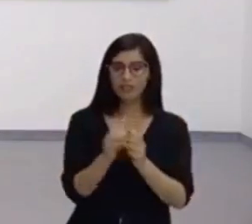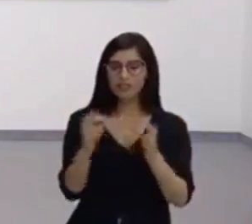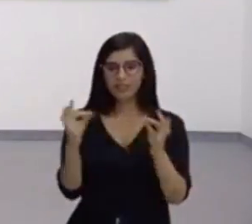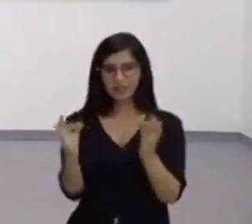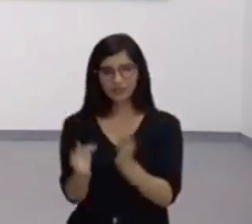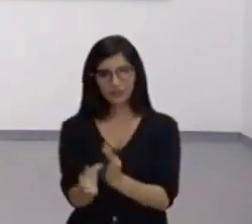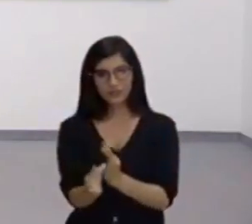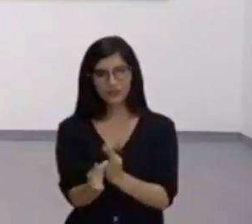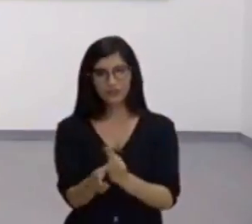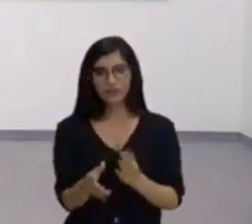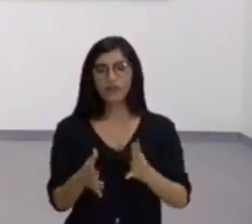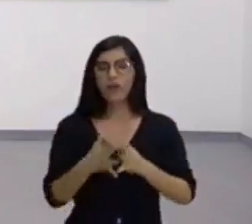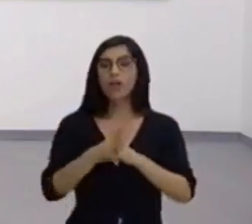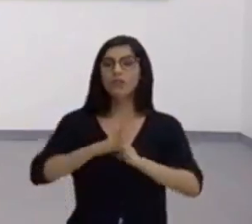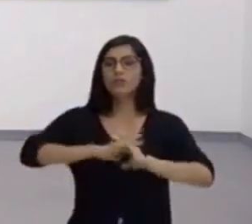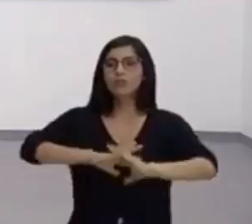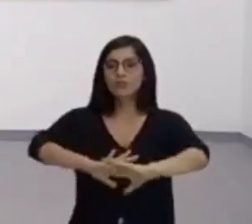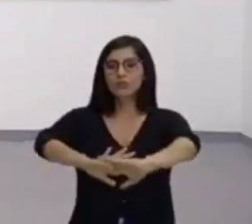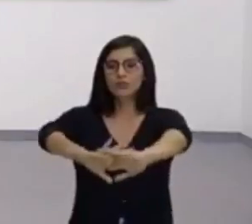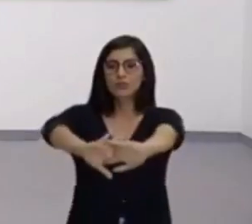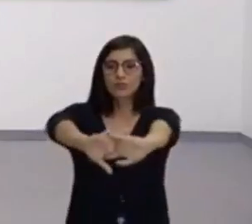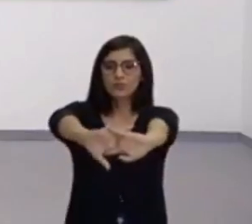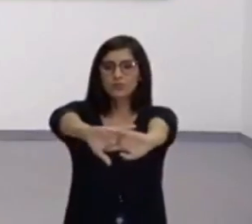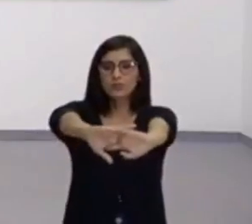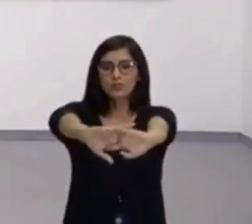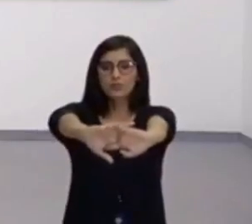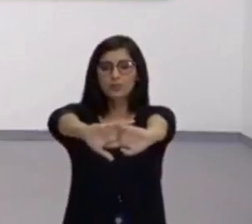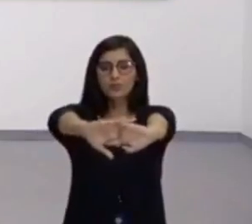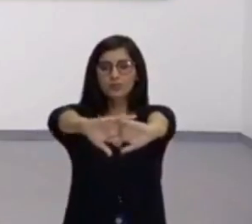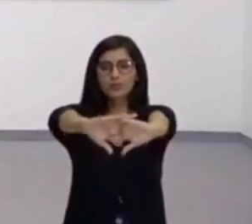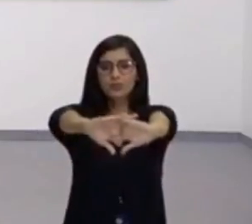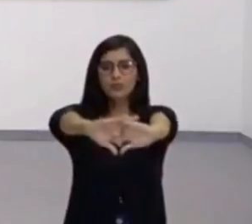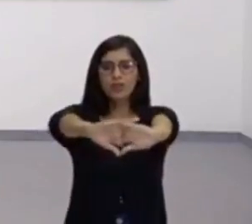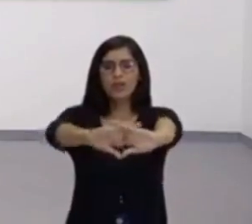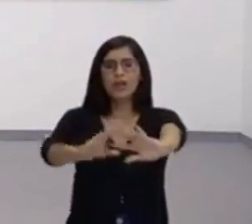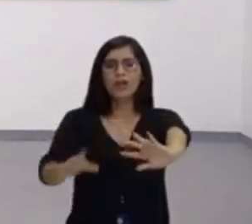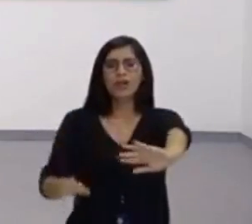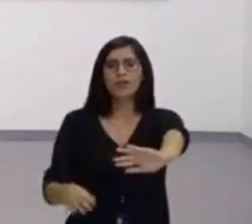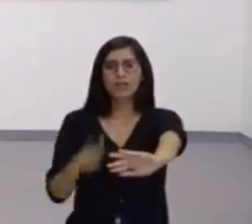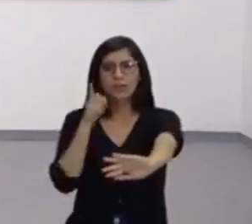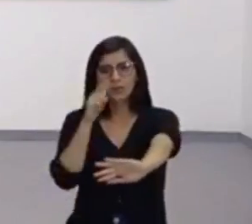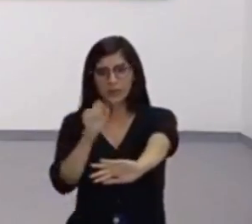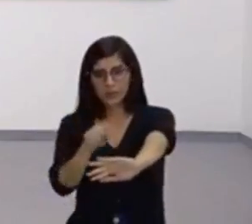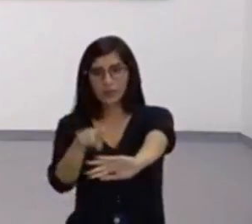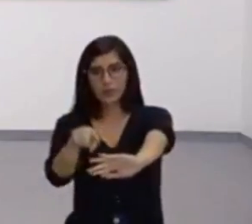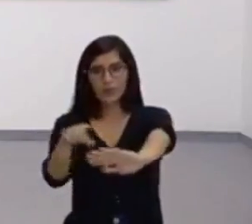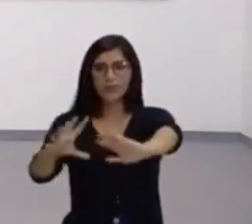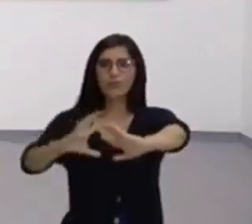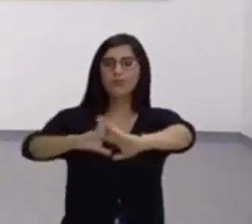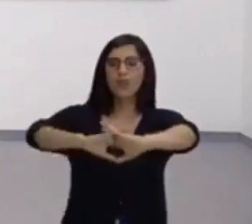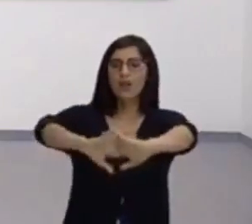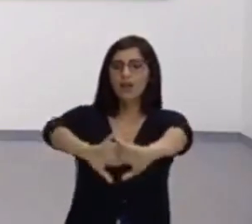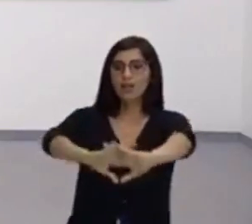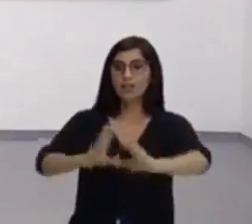só. Faz assim, cruza os seus dedos. Vai. Conseguiu cruzar? Leva lá para cima agora.